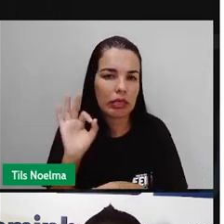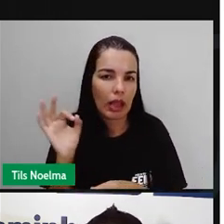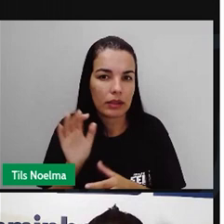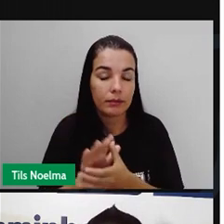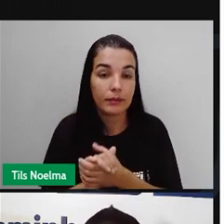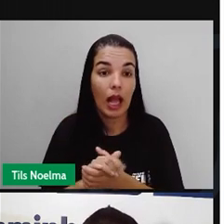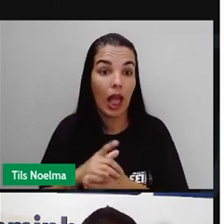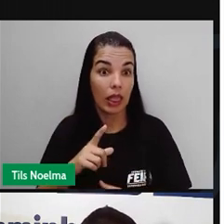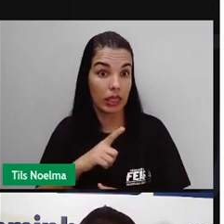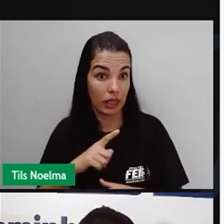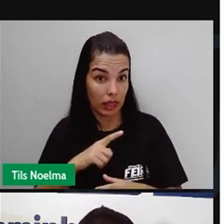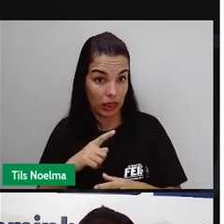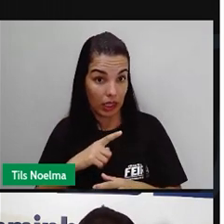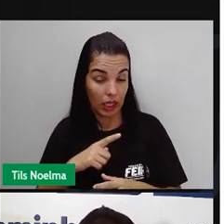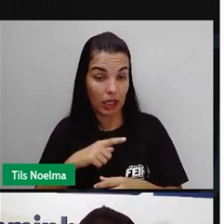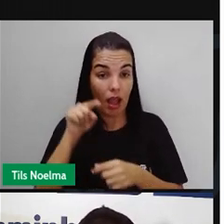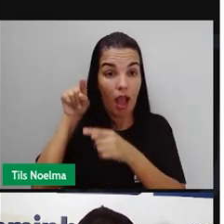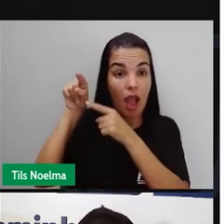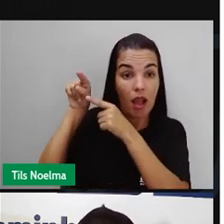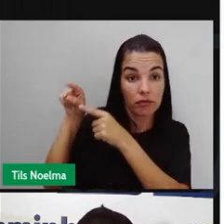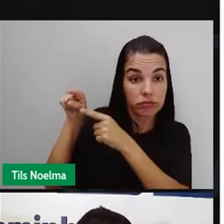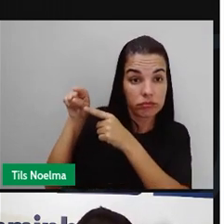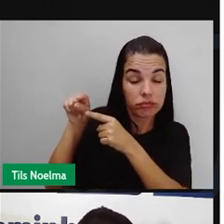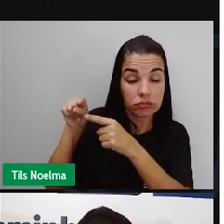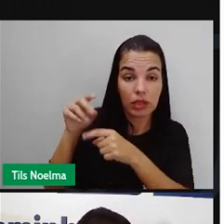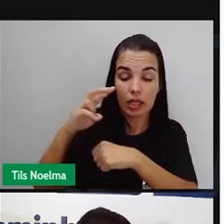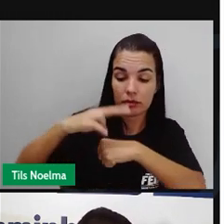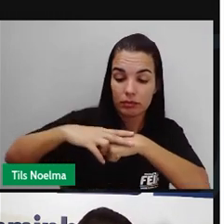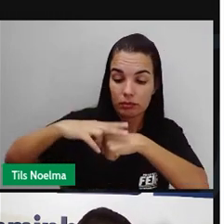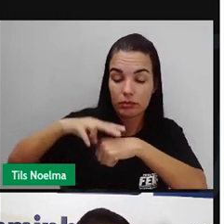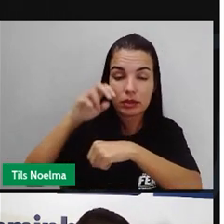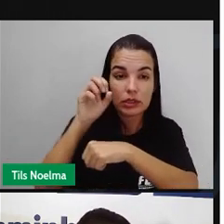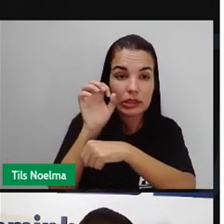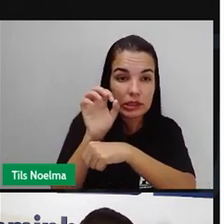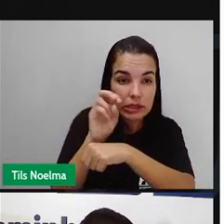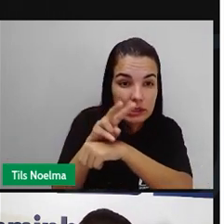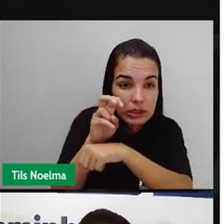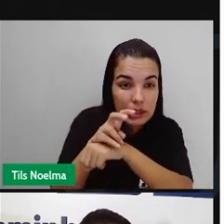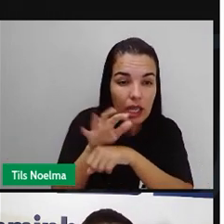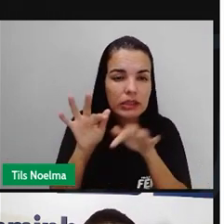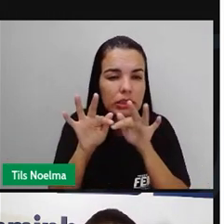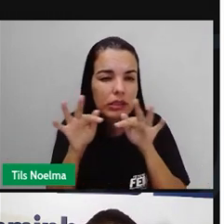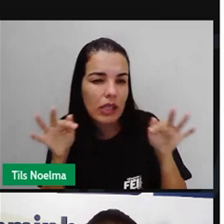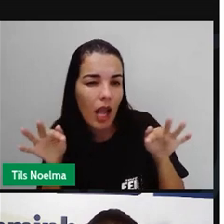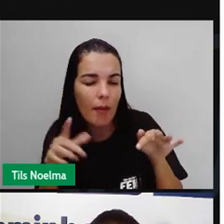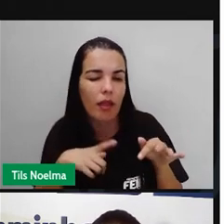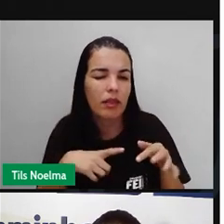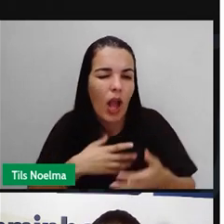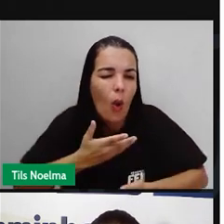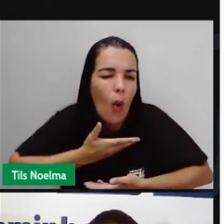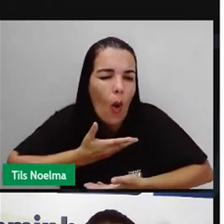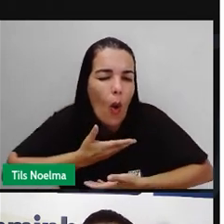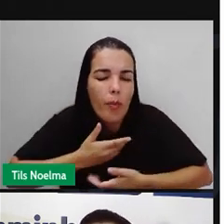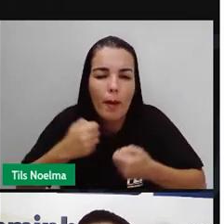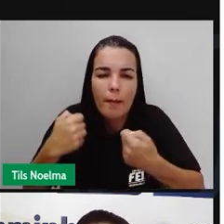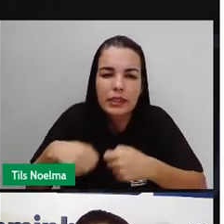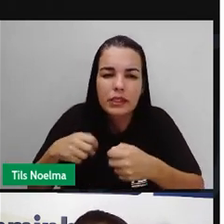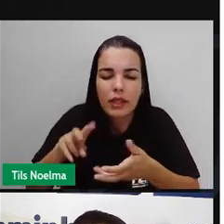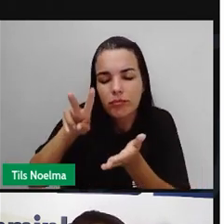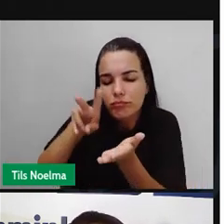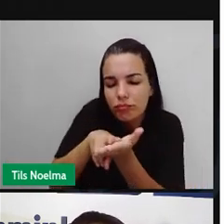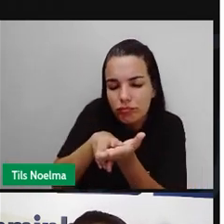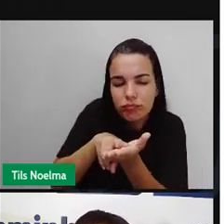dengue simples, que é essa dengue que causa esses sintomas, né? A pessoa sente muita dor no corpo, a pessoa necessita de repouso,